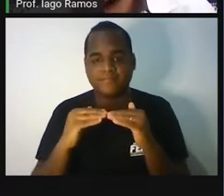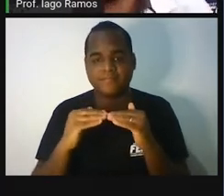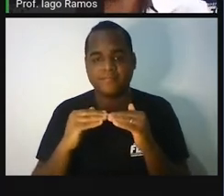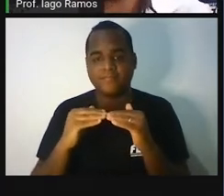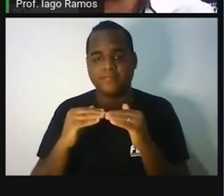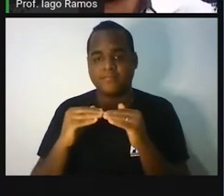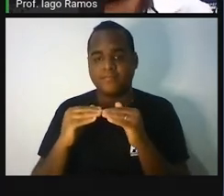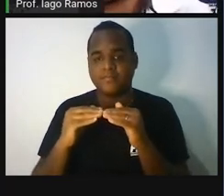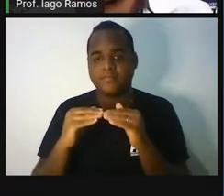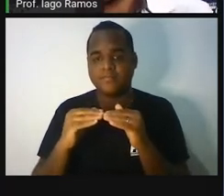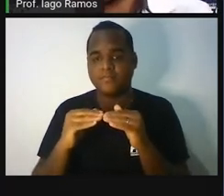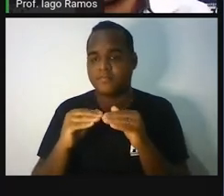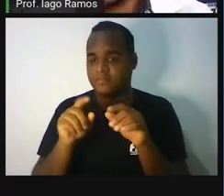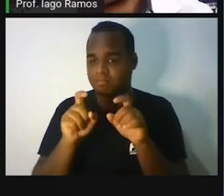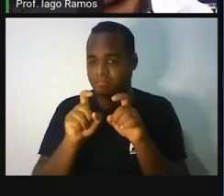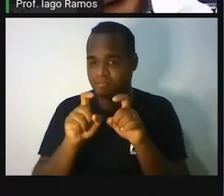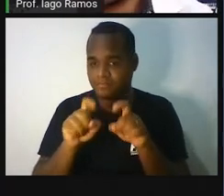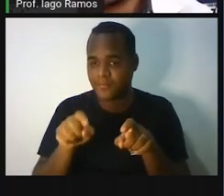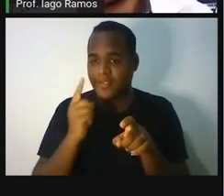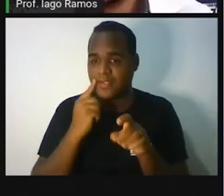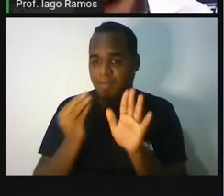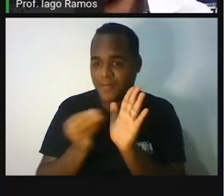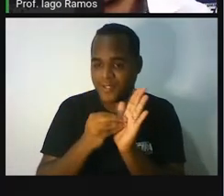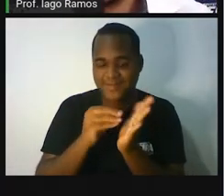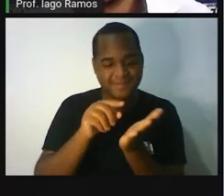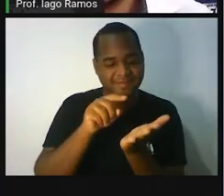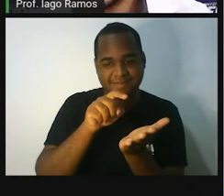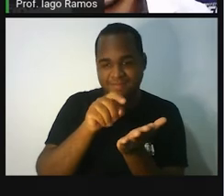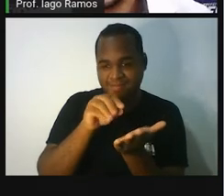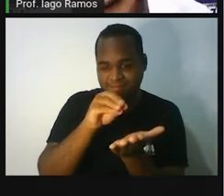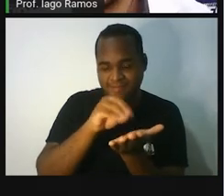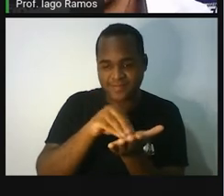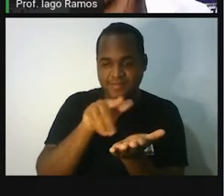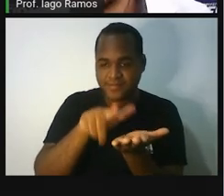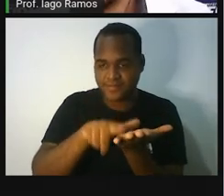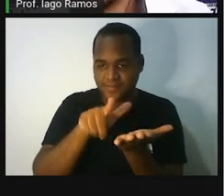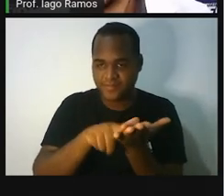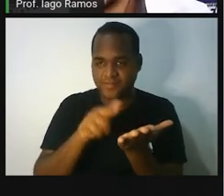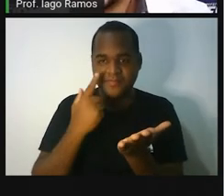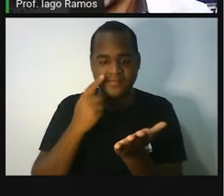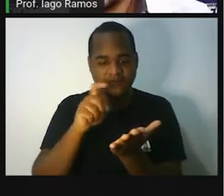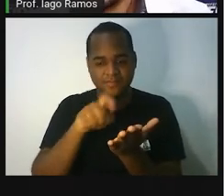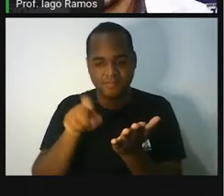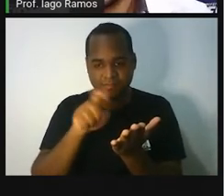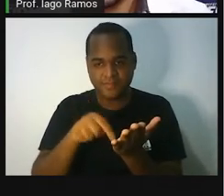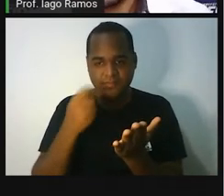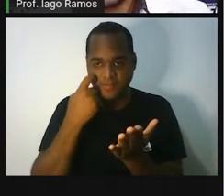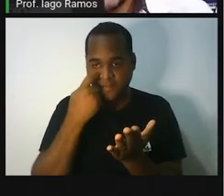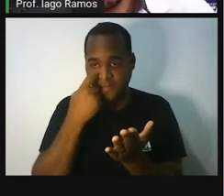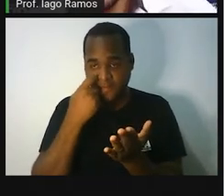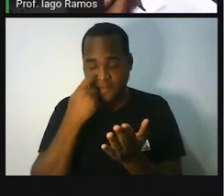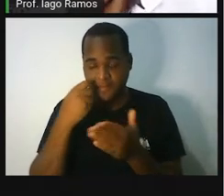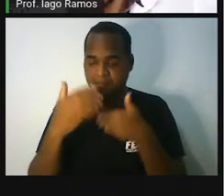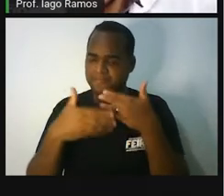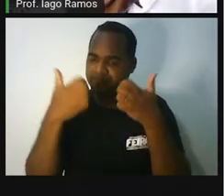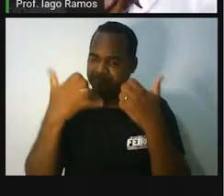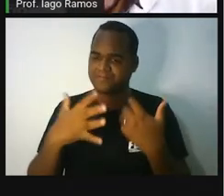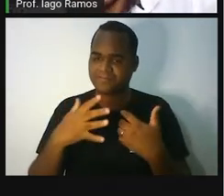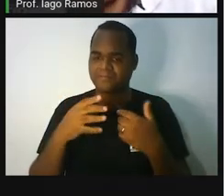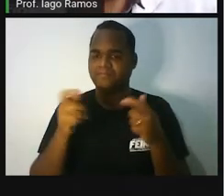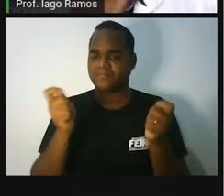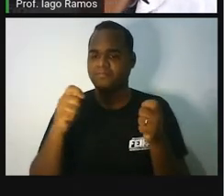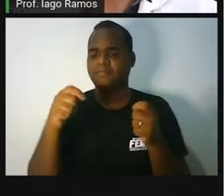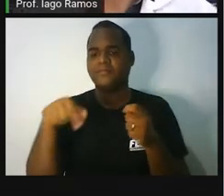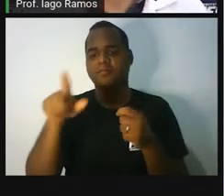Coloca aí, anota aí o seu resultado no seu caderninho, tá? E vamos avançar porque a gente